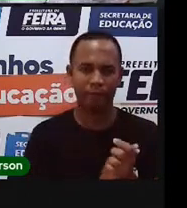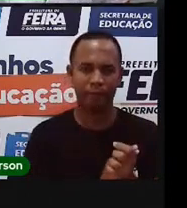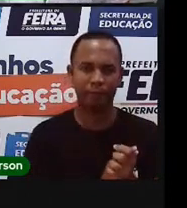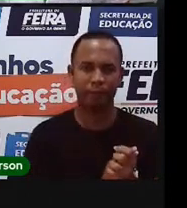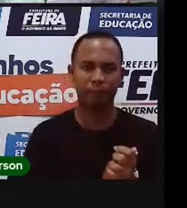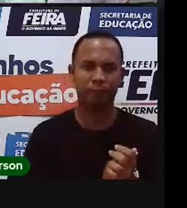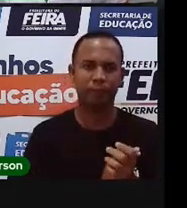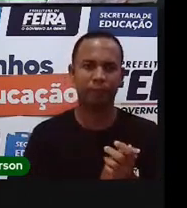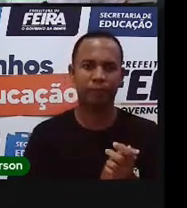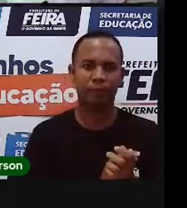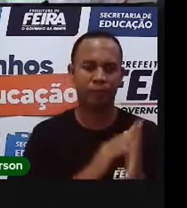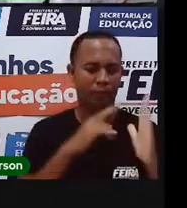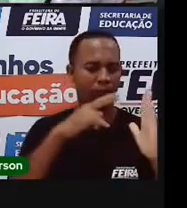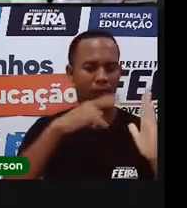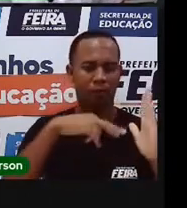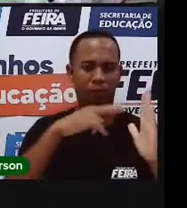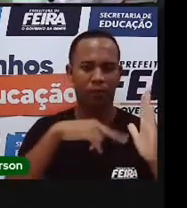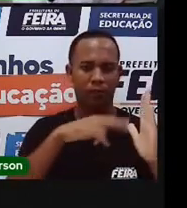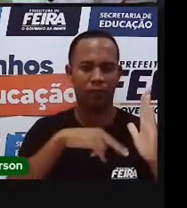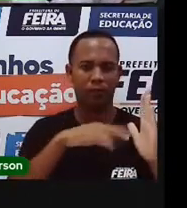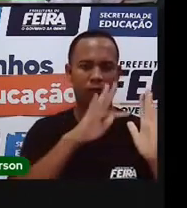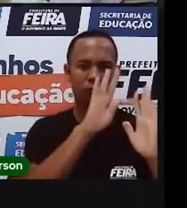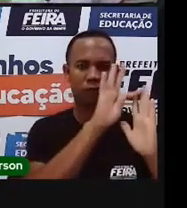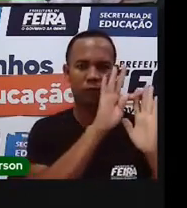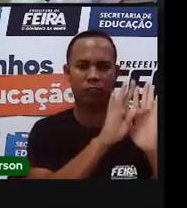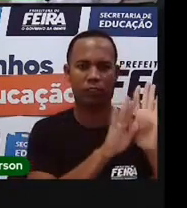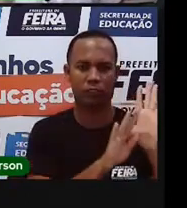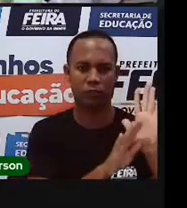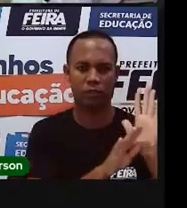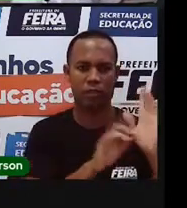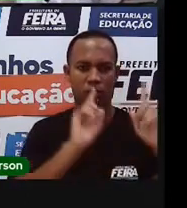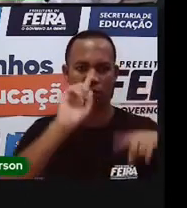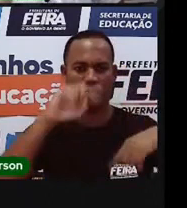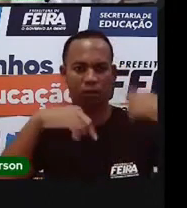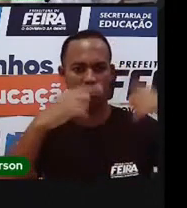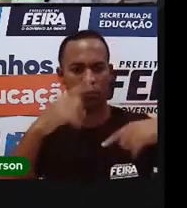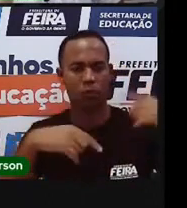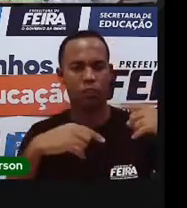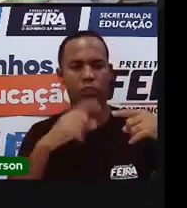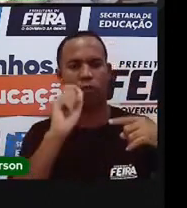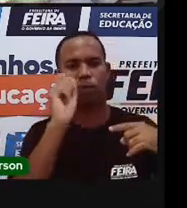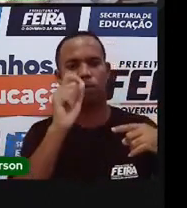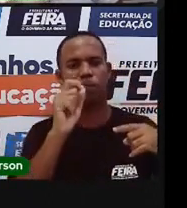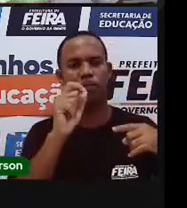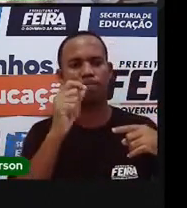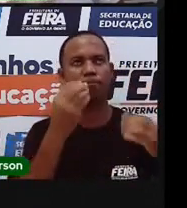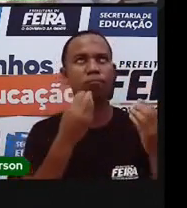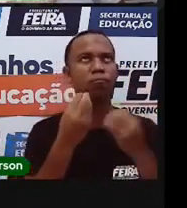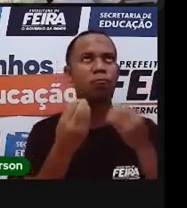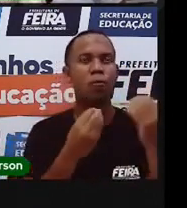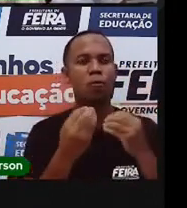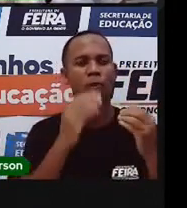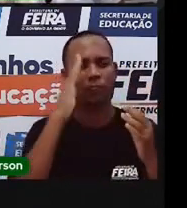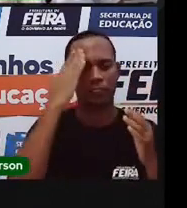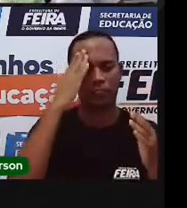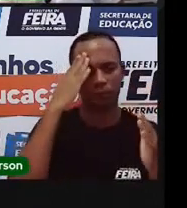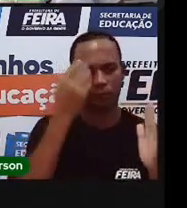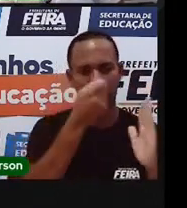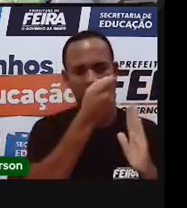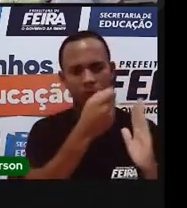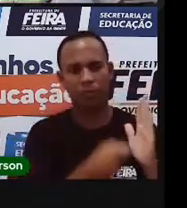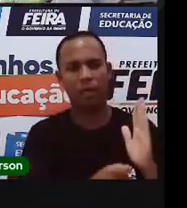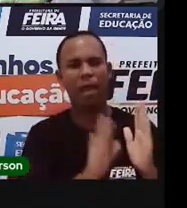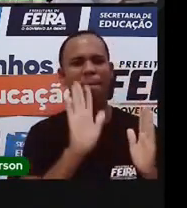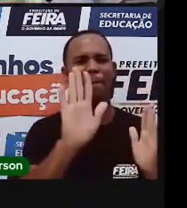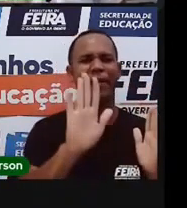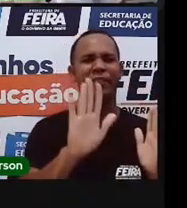Atividade. Leia o texto, né? A gente vai ler o texto para depois a gente fazer a interpretação de texto, é um texto curtinho. Não sei ler a Prô Maria, ainda estou